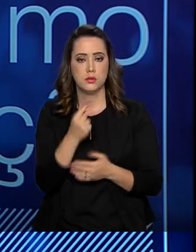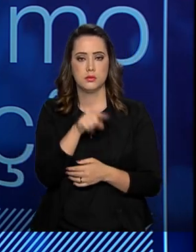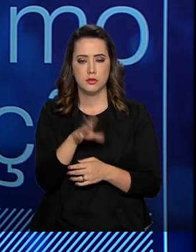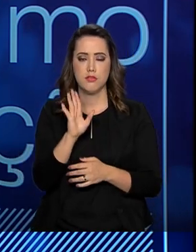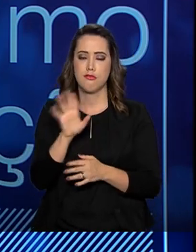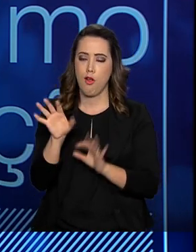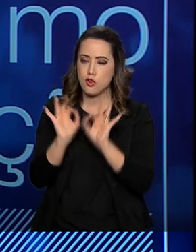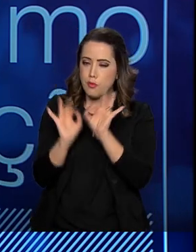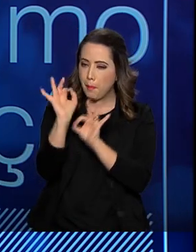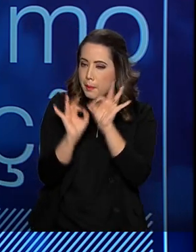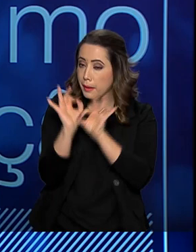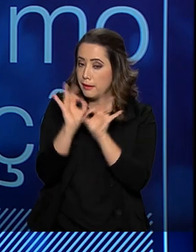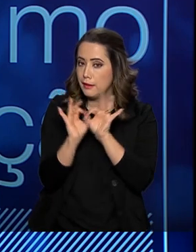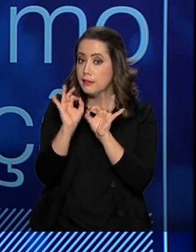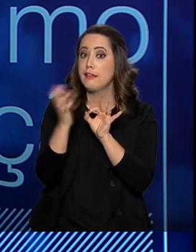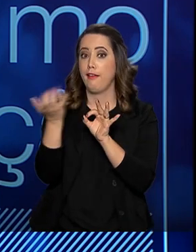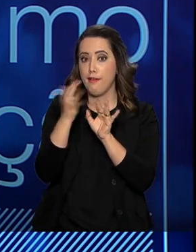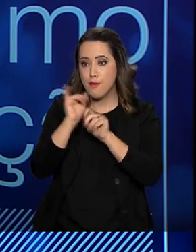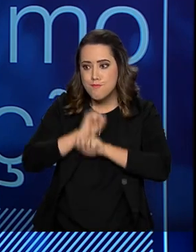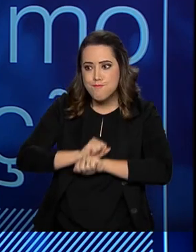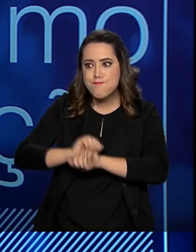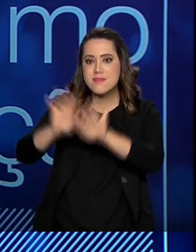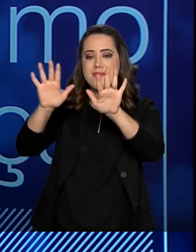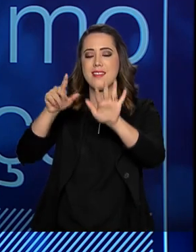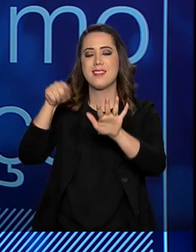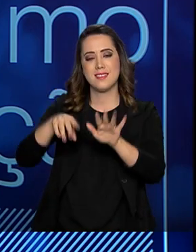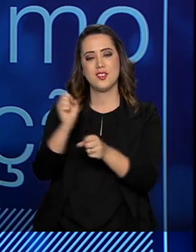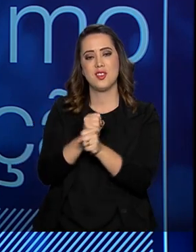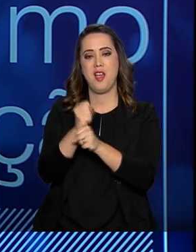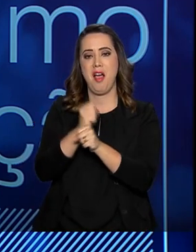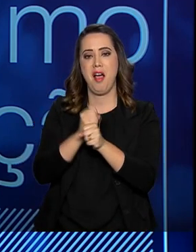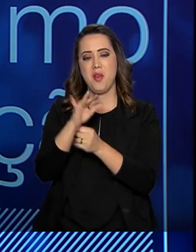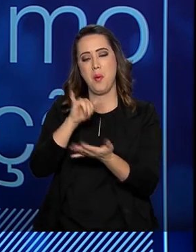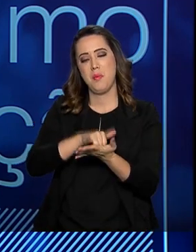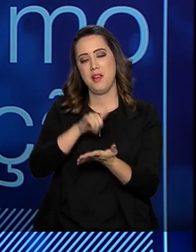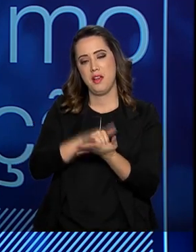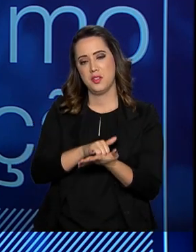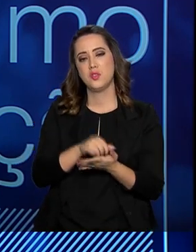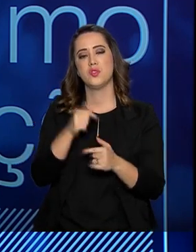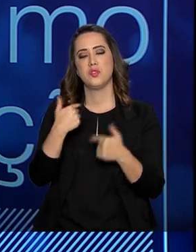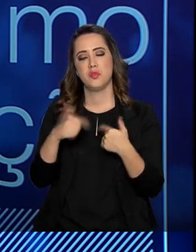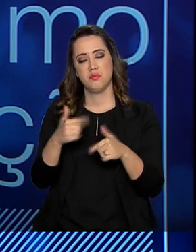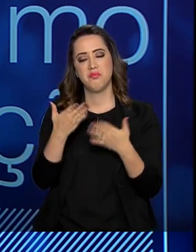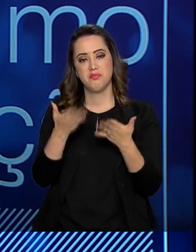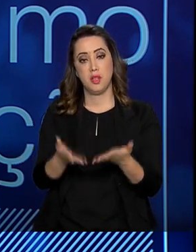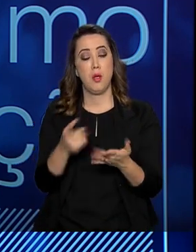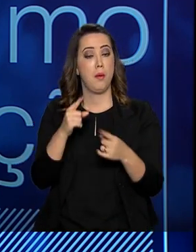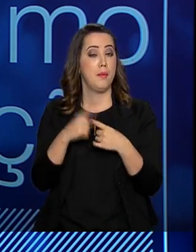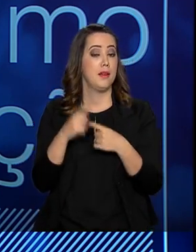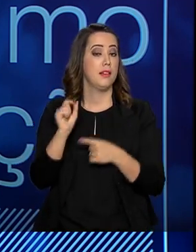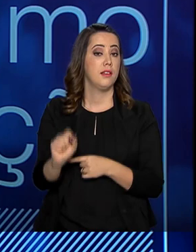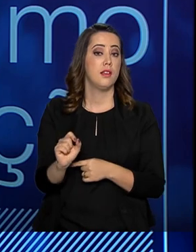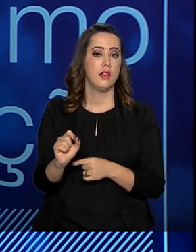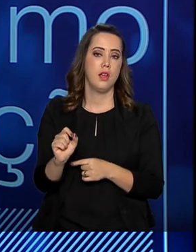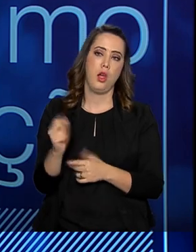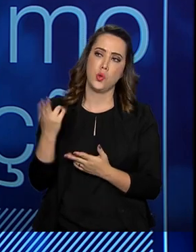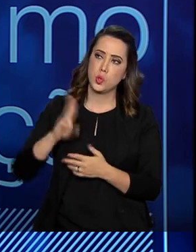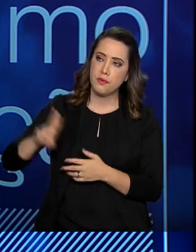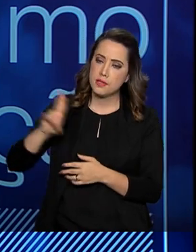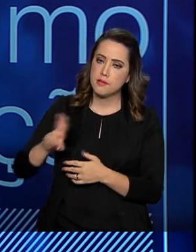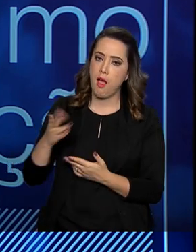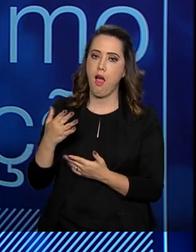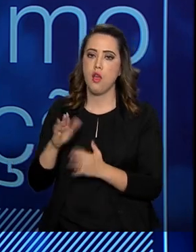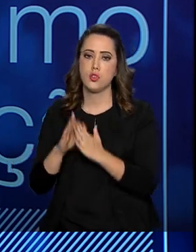vai lançar, eu espero ainda esse ano, o lançamento deste aplicativo e dessa funcionalidade. Para que as universidades,